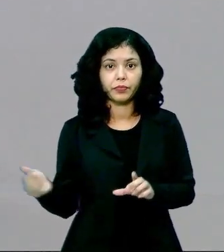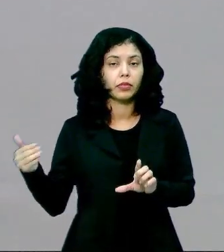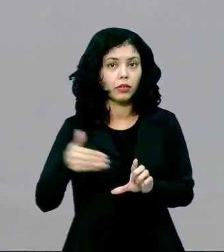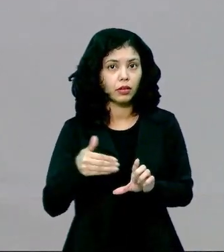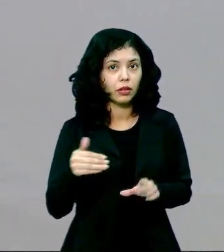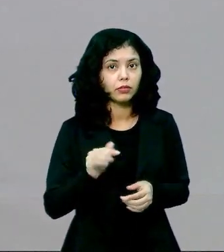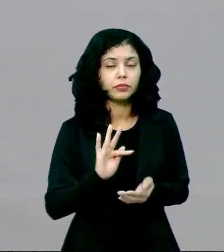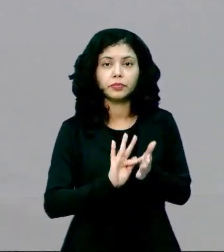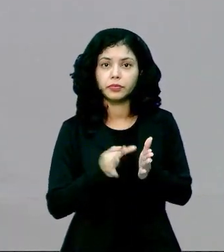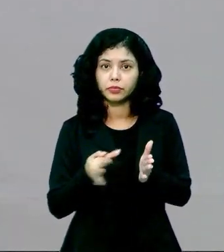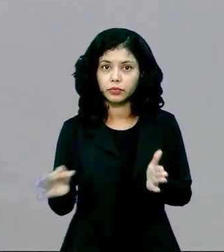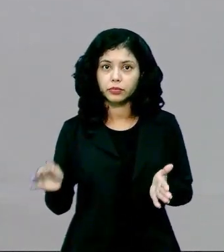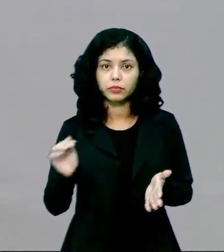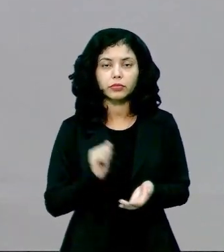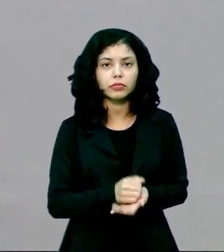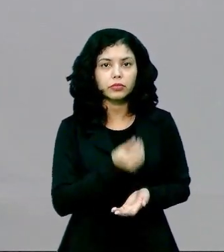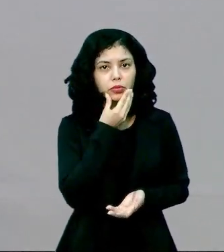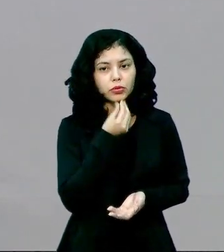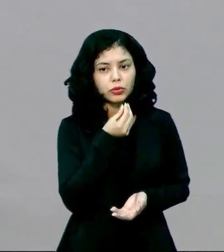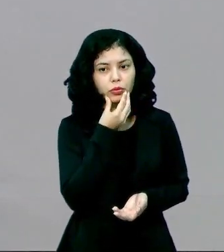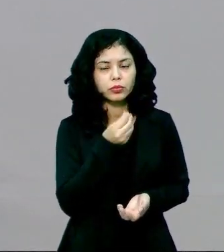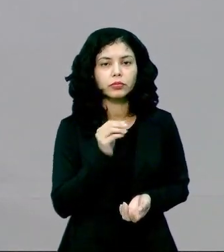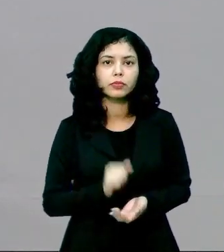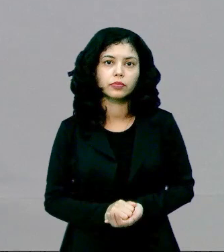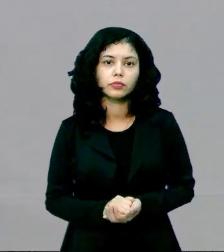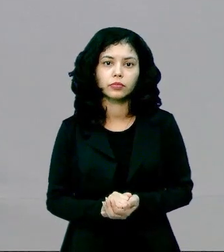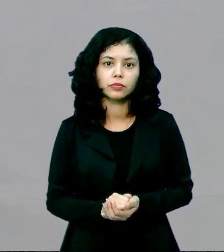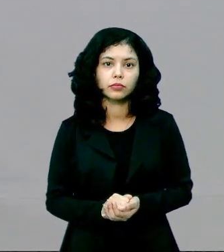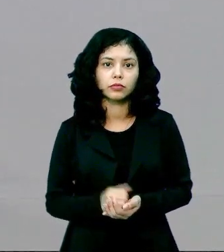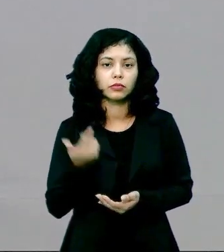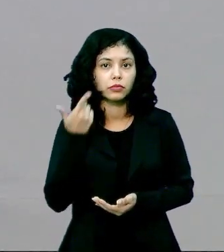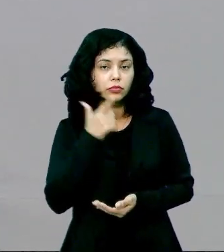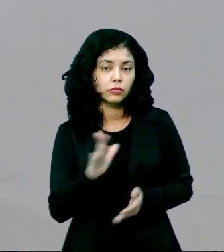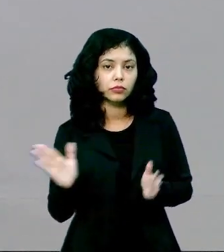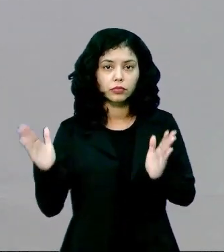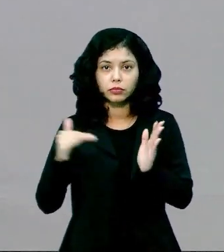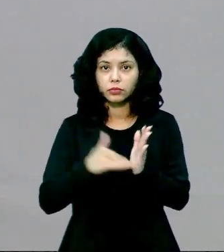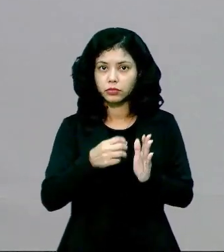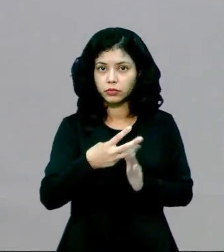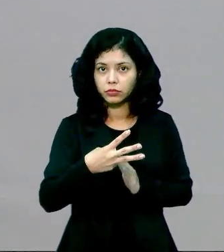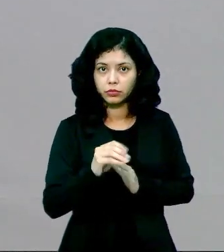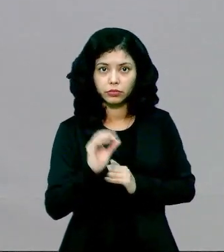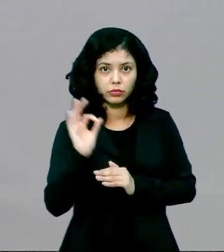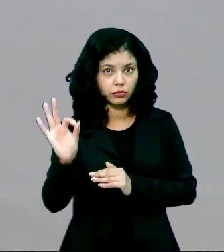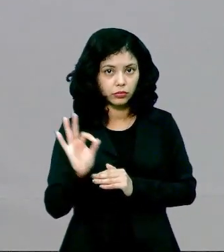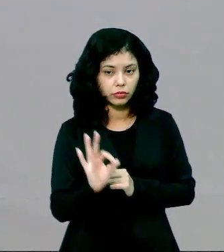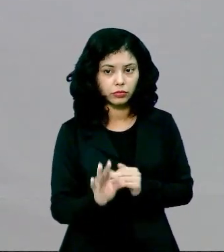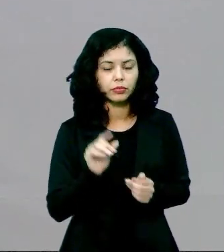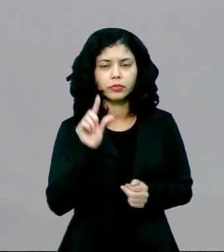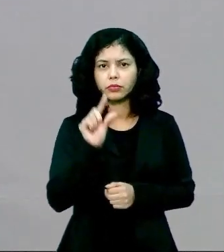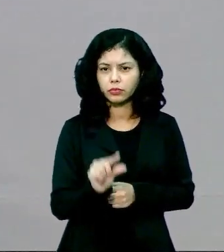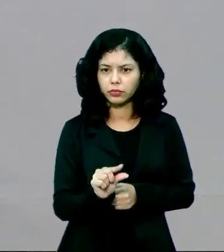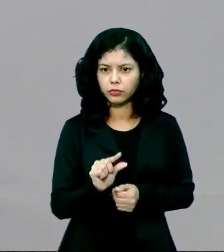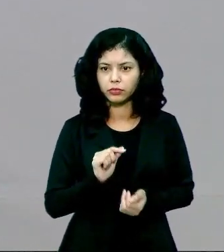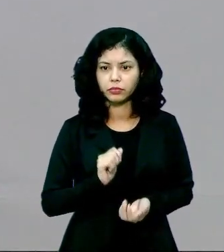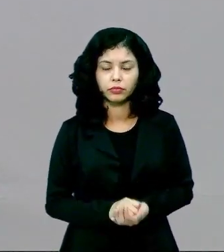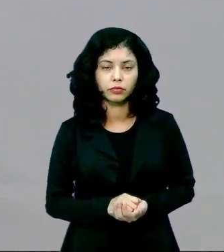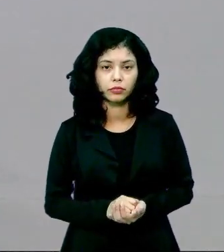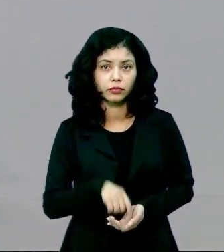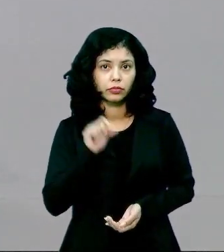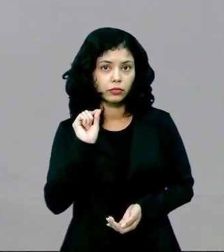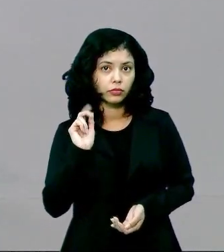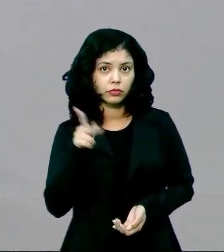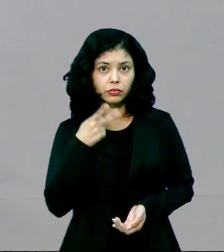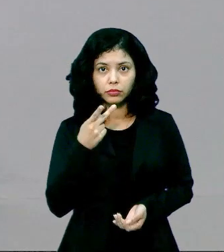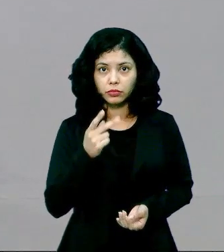mesmas funções que os homens, elas chegam a ganhar até 30% menos no que